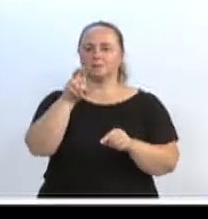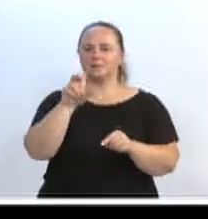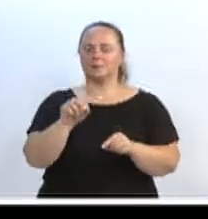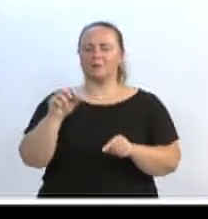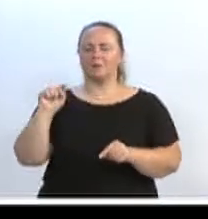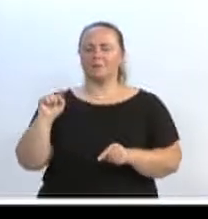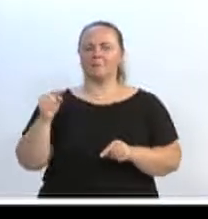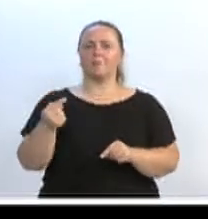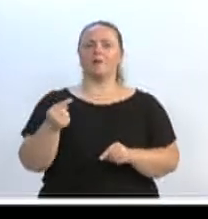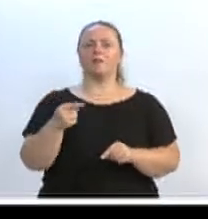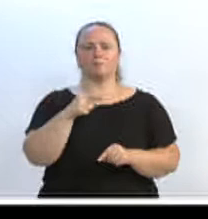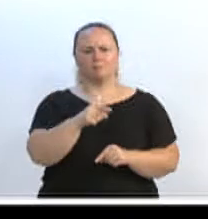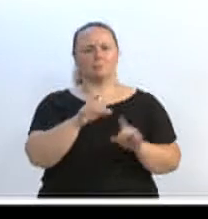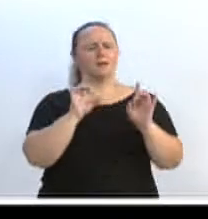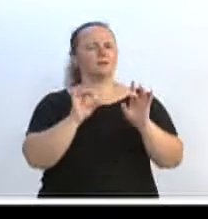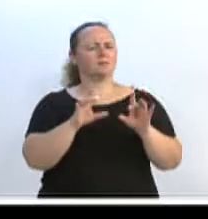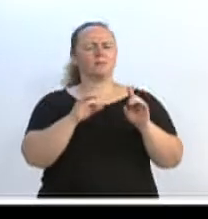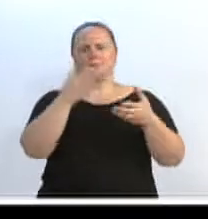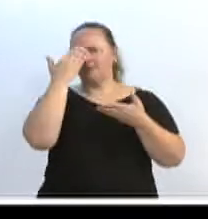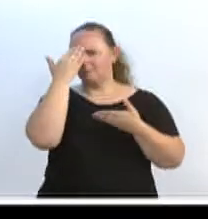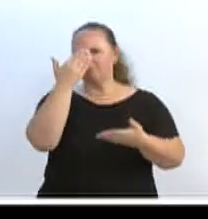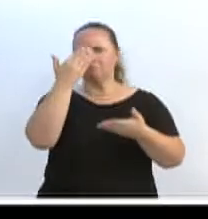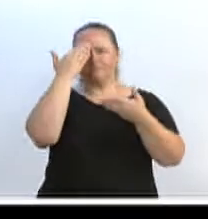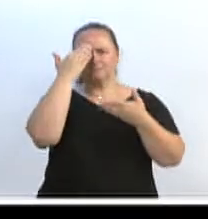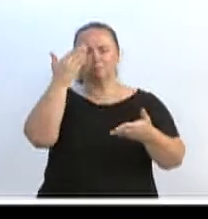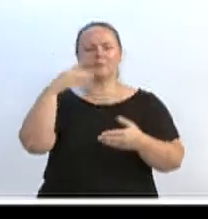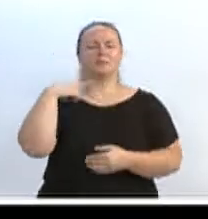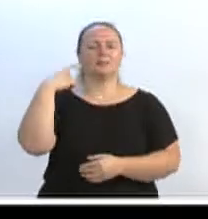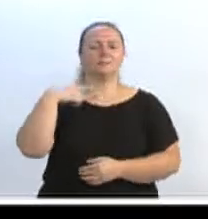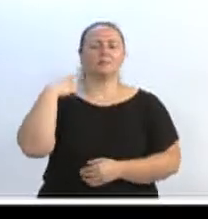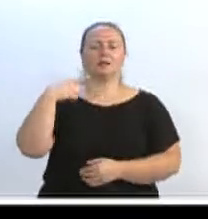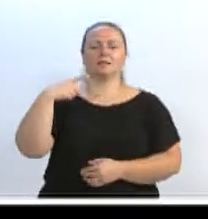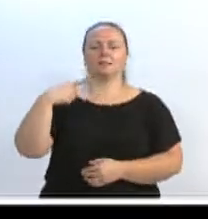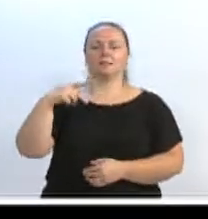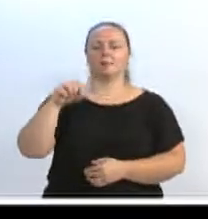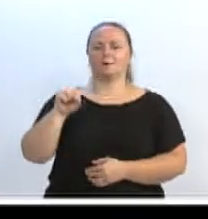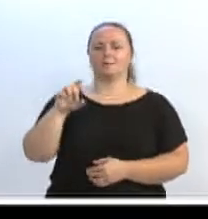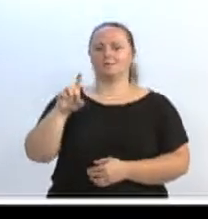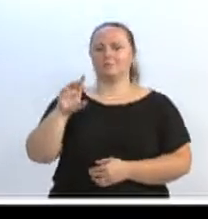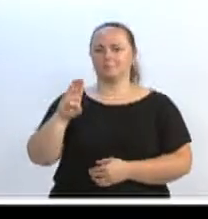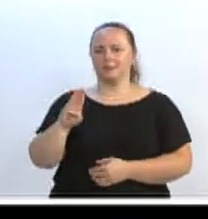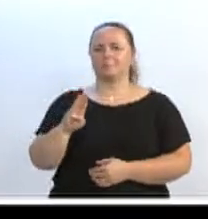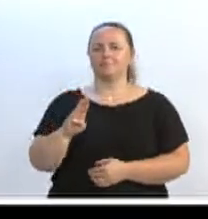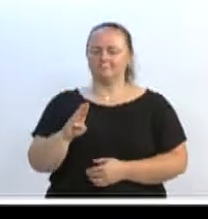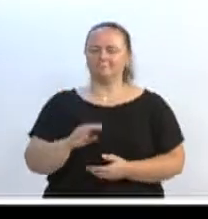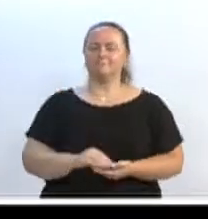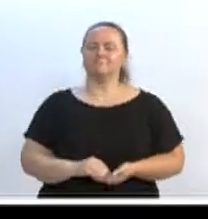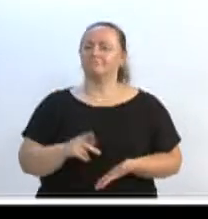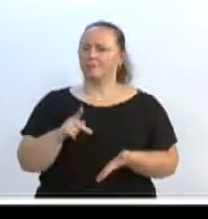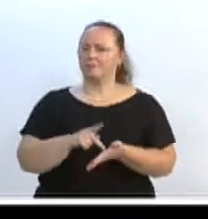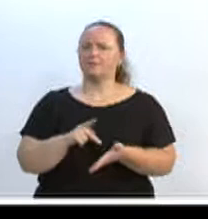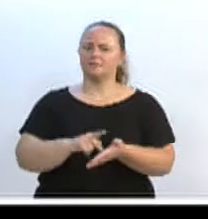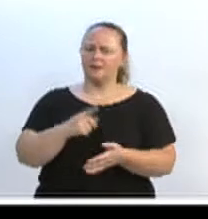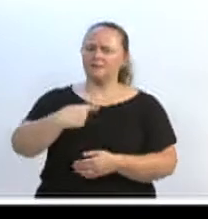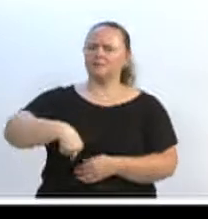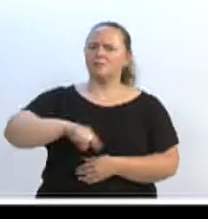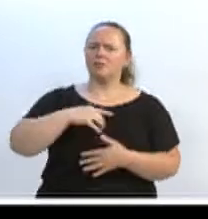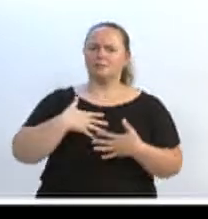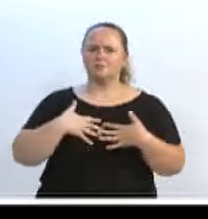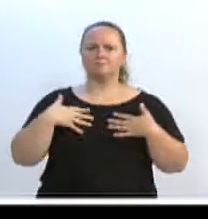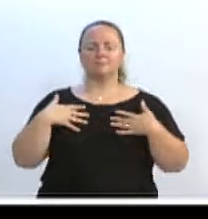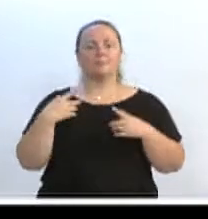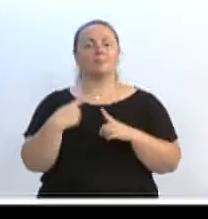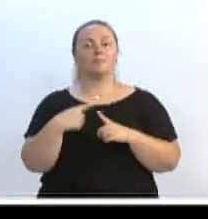muito especial, a nossa deputada federal do PSTB, que orgulha a todos nós por aqueles votos que